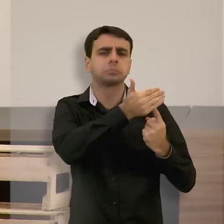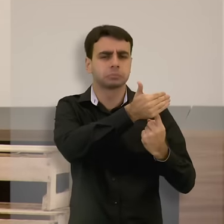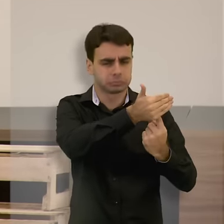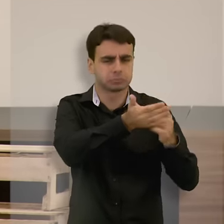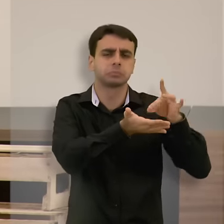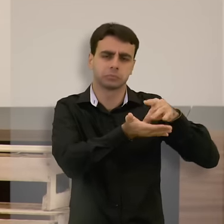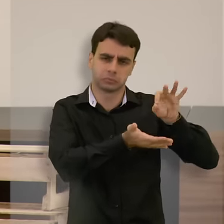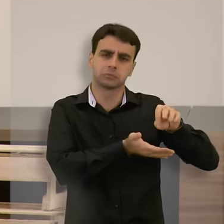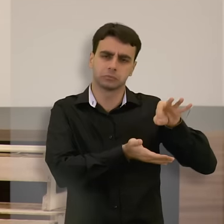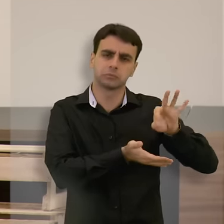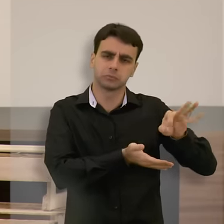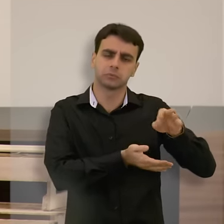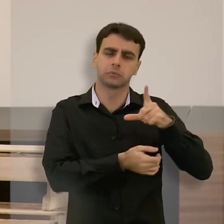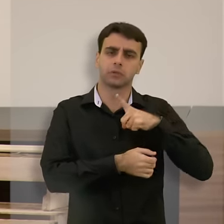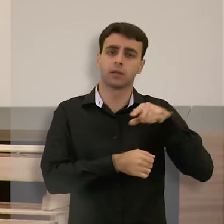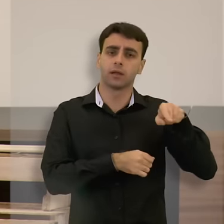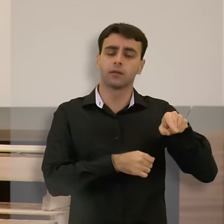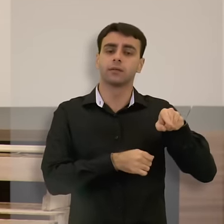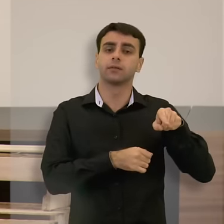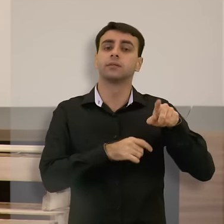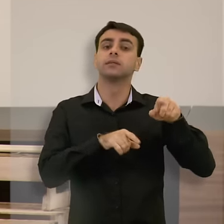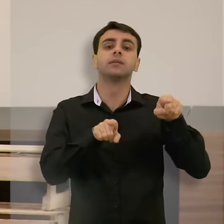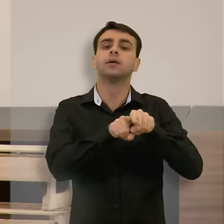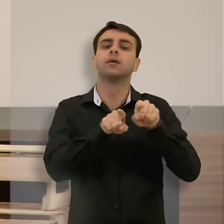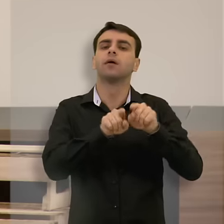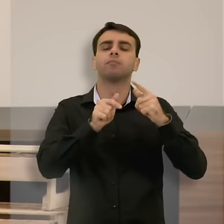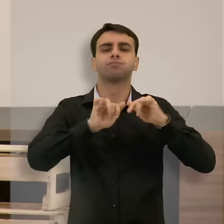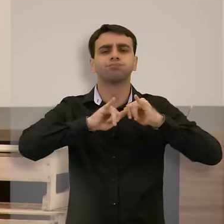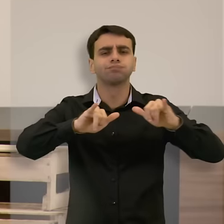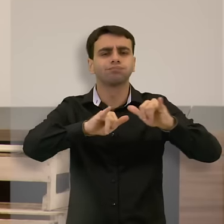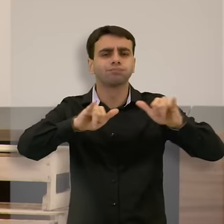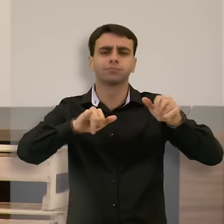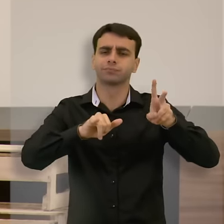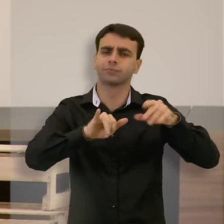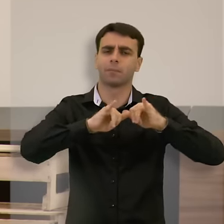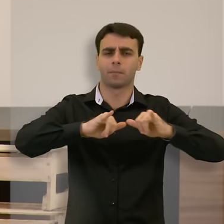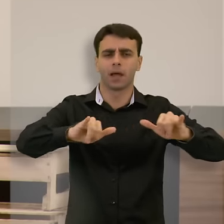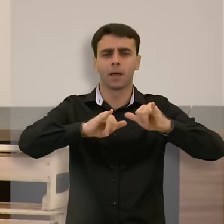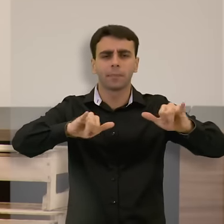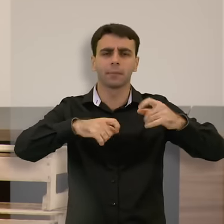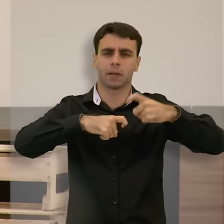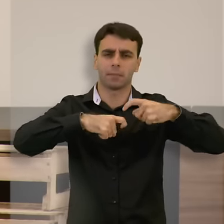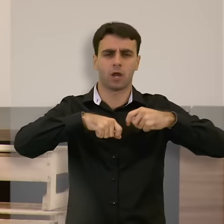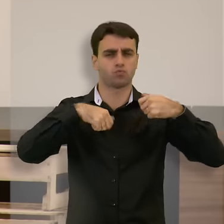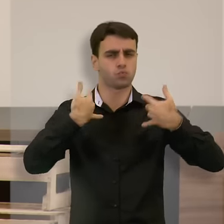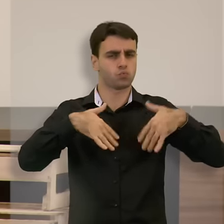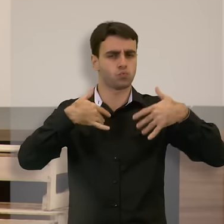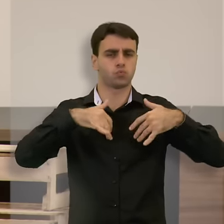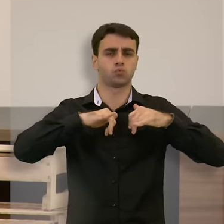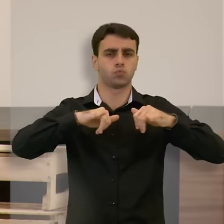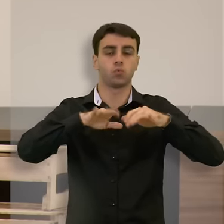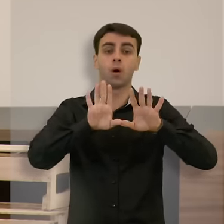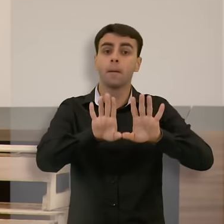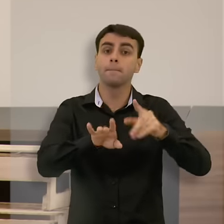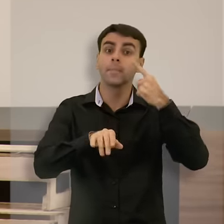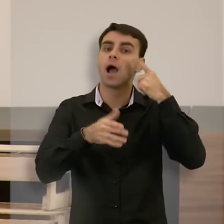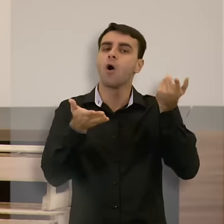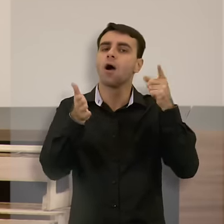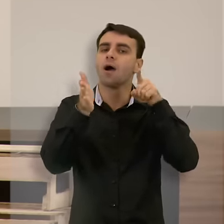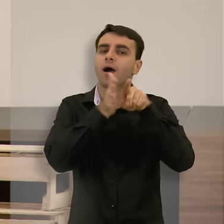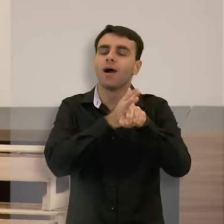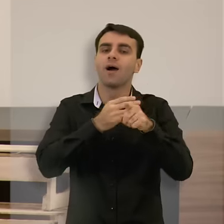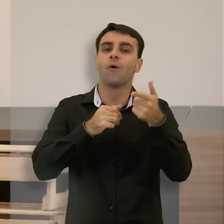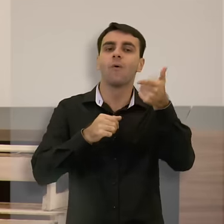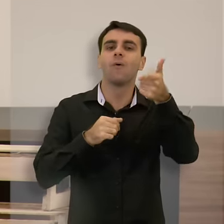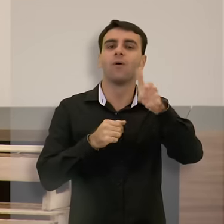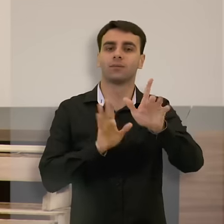ultra especializada que compõe o que a grande mídia passa para a gente sobre a medicina. Mas eu posso mudar essa pergunta.